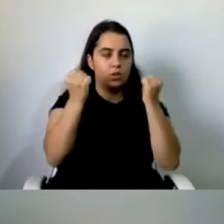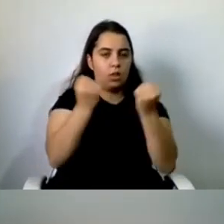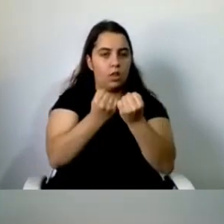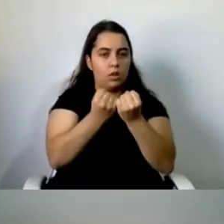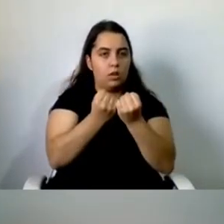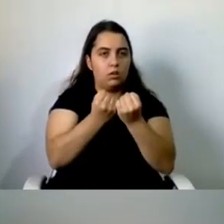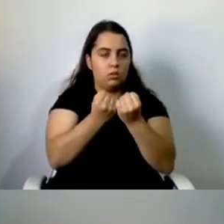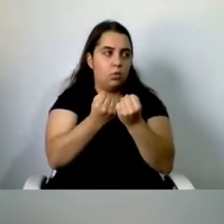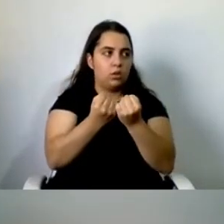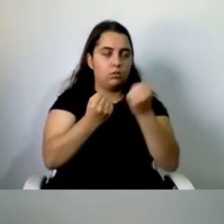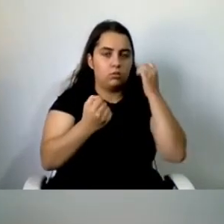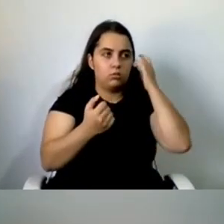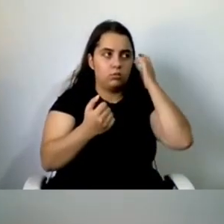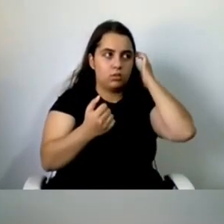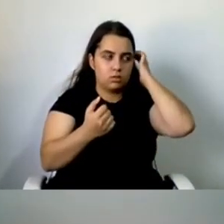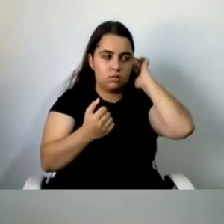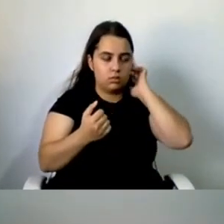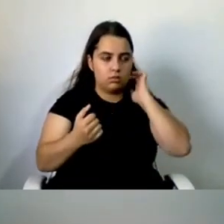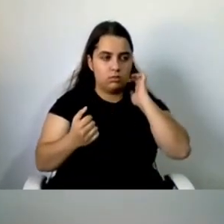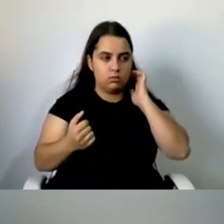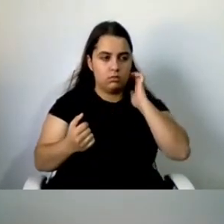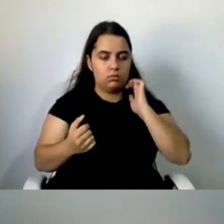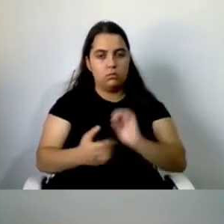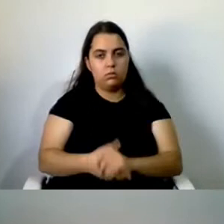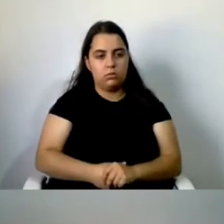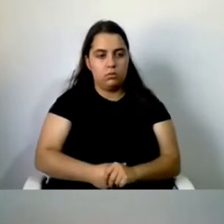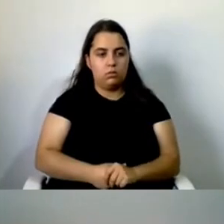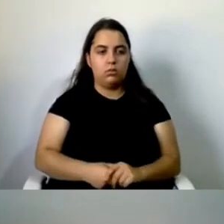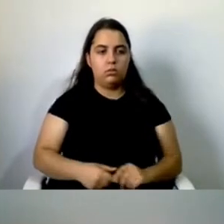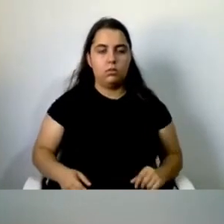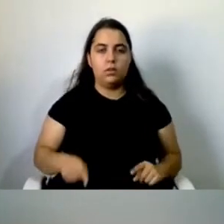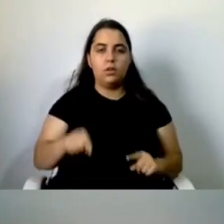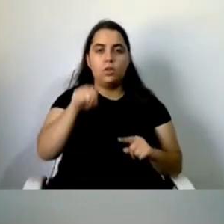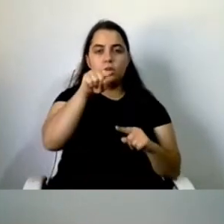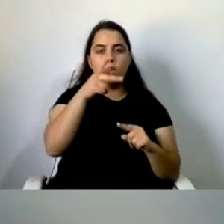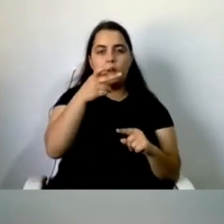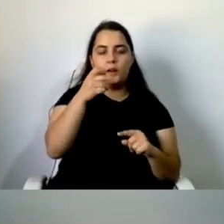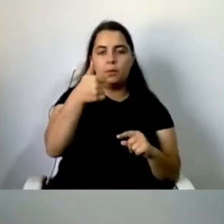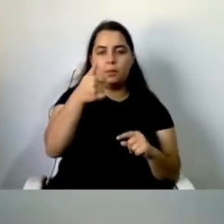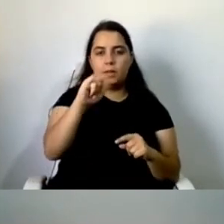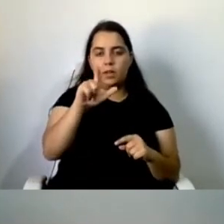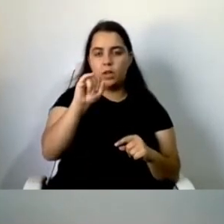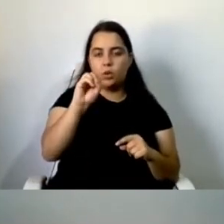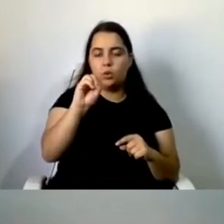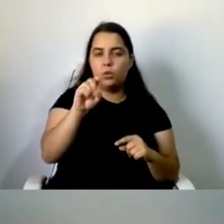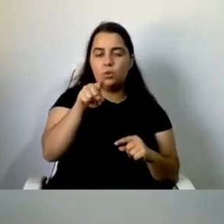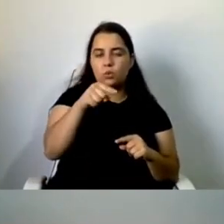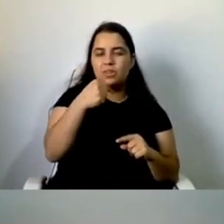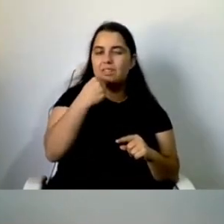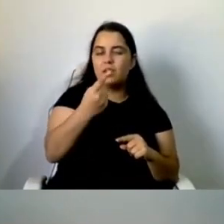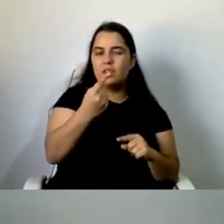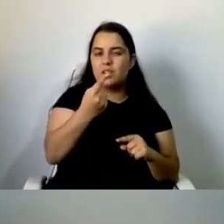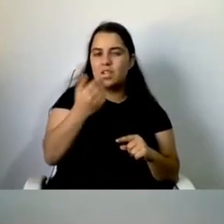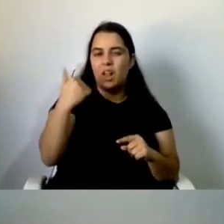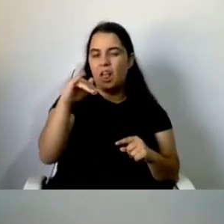Obrigado, Nosa Bíblia. Só para retificar, há pouco referiu que a idade para aceder mínima, para aceder à assistência pessoal, que seria penso